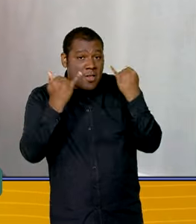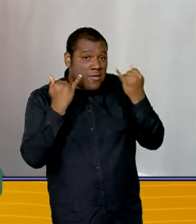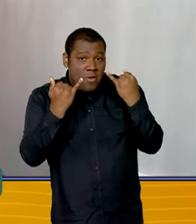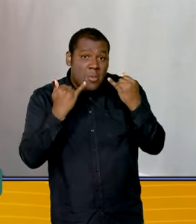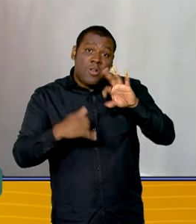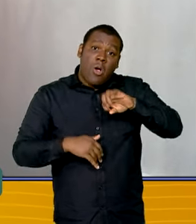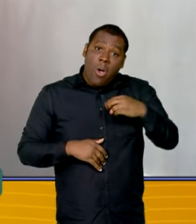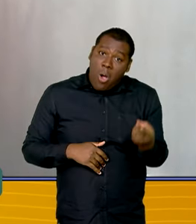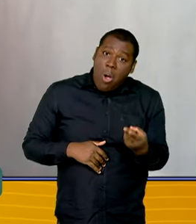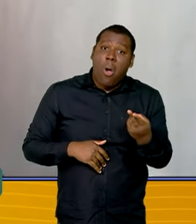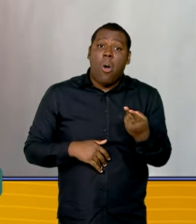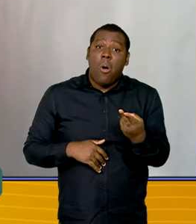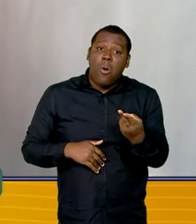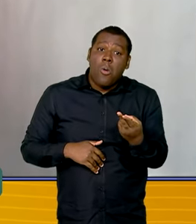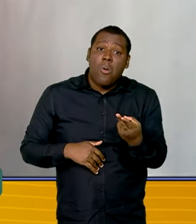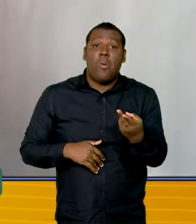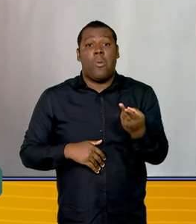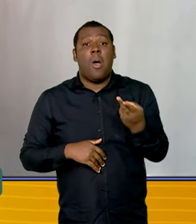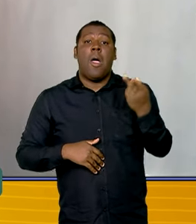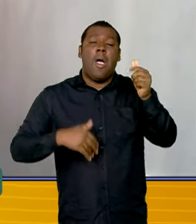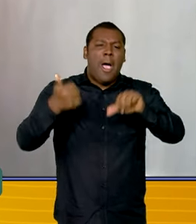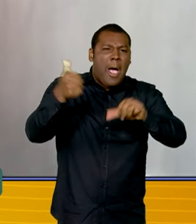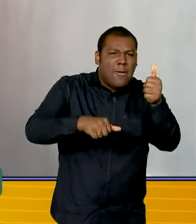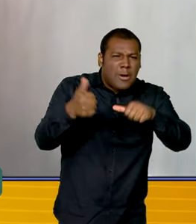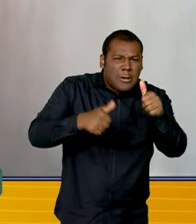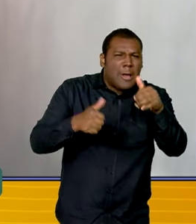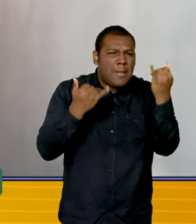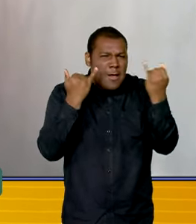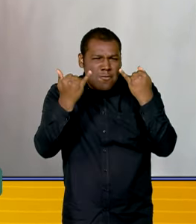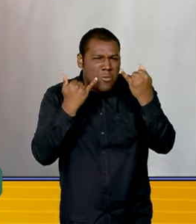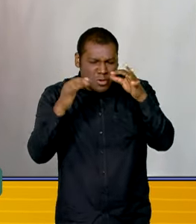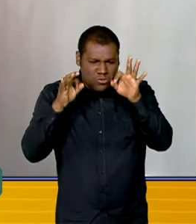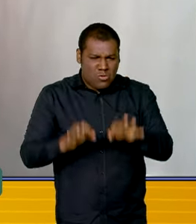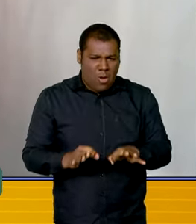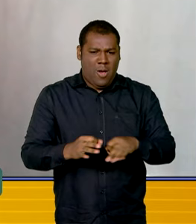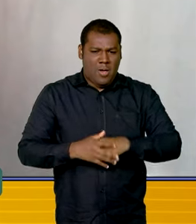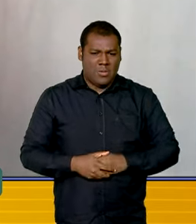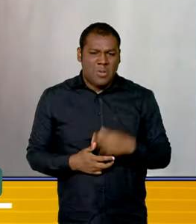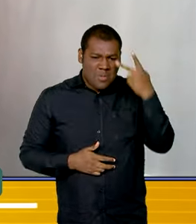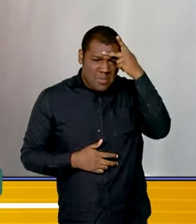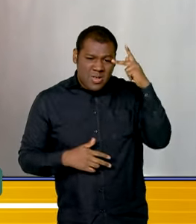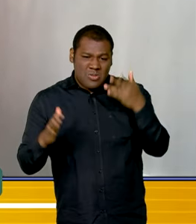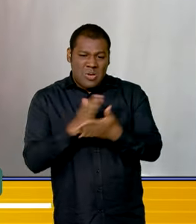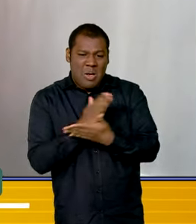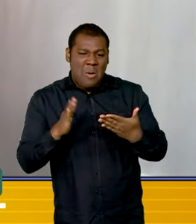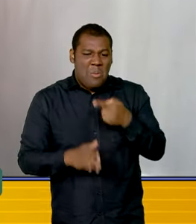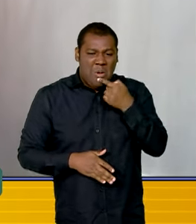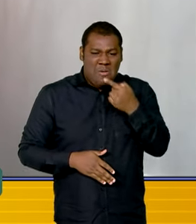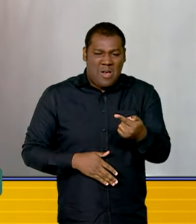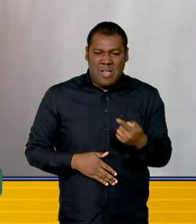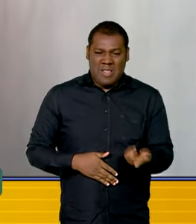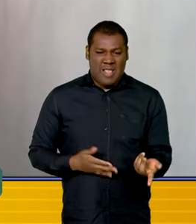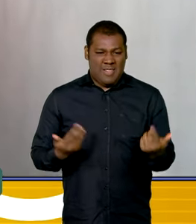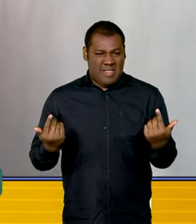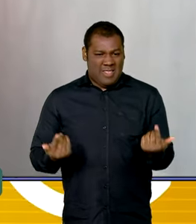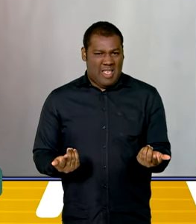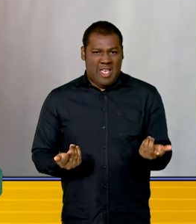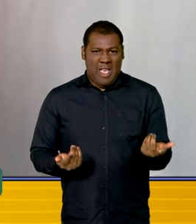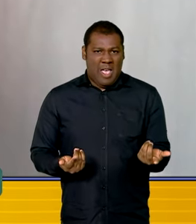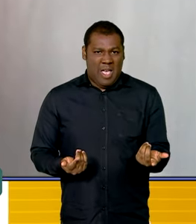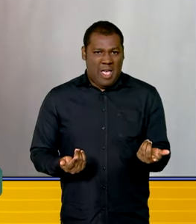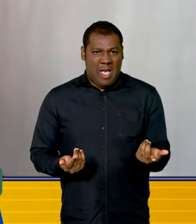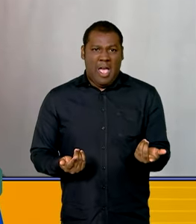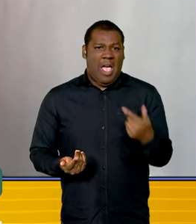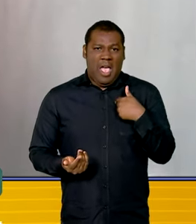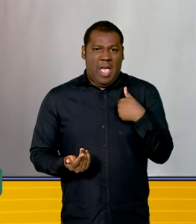conferir para ver se os dados estão corretos, isso é importantíssimo, né? Muita gente fala, ah, eu nem preciso fazer nada, é só enviar? Não, tem que